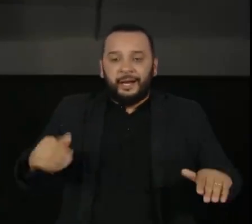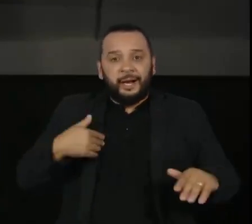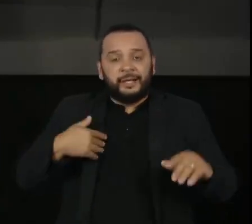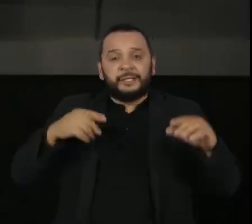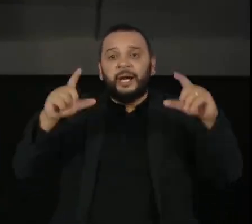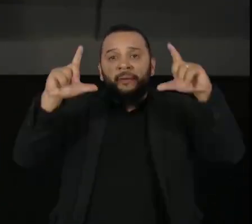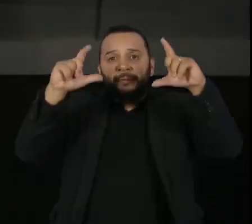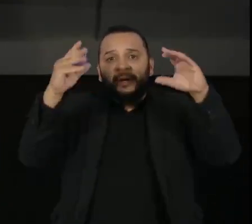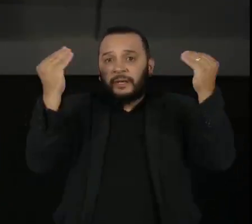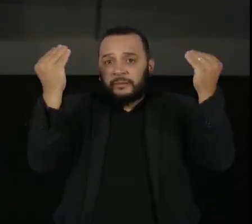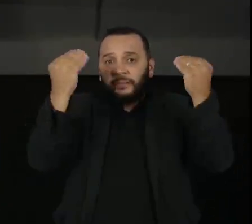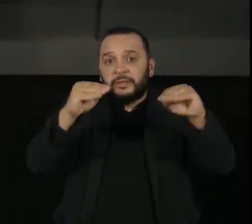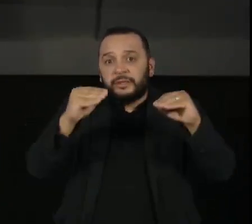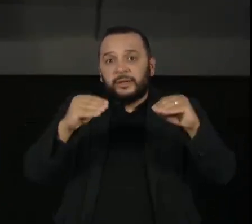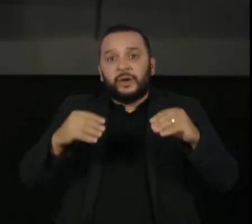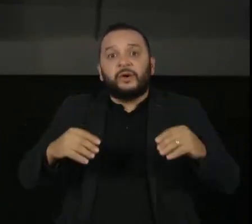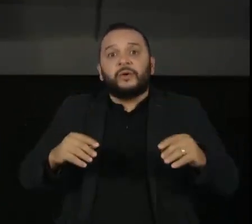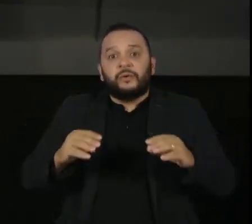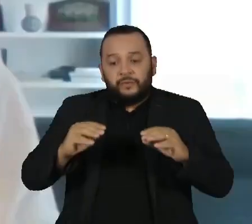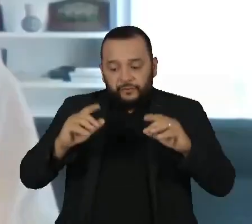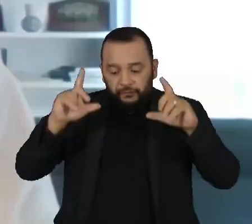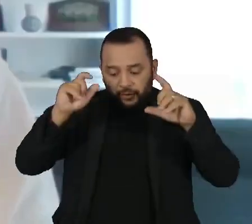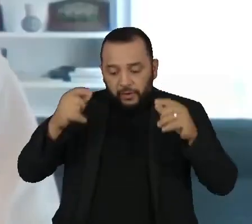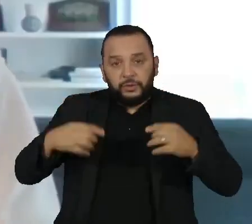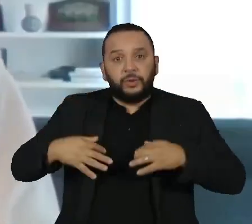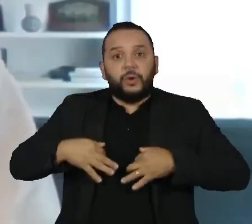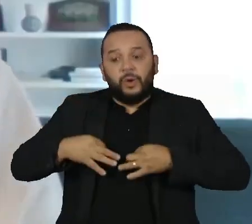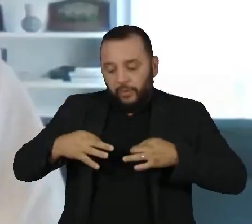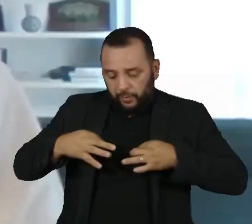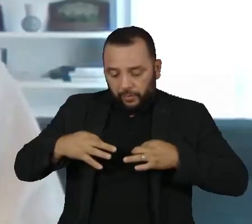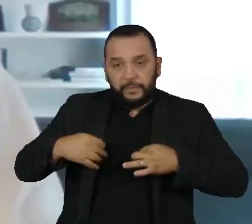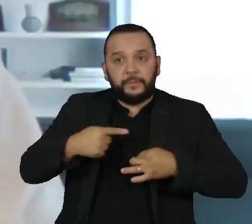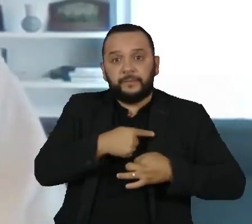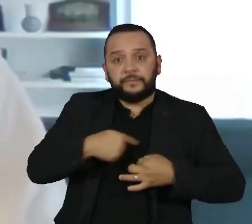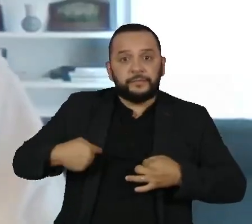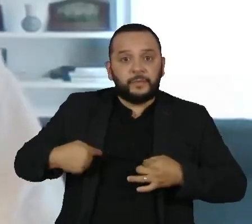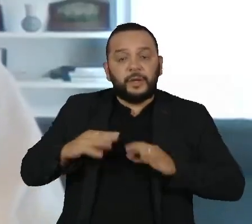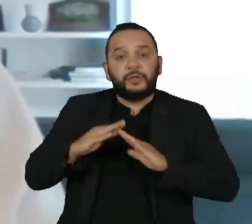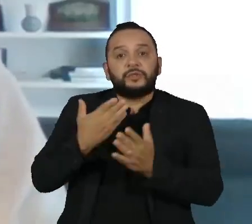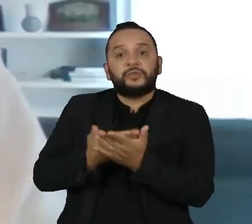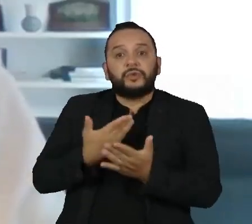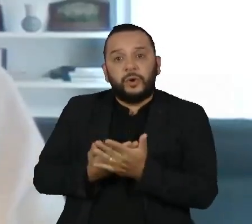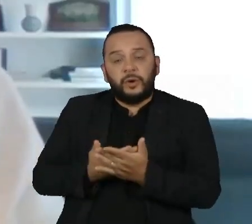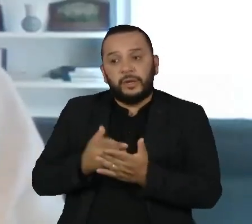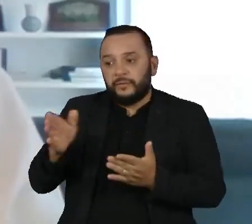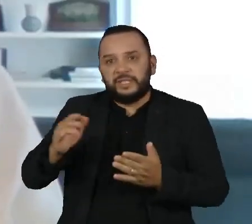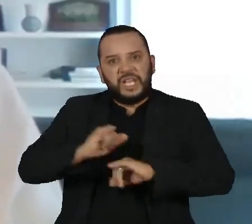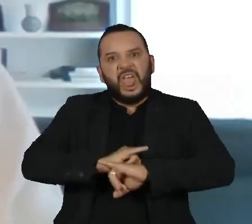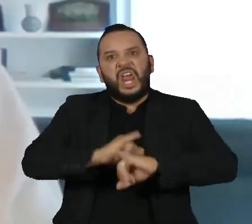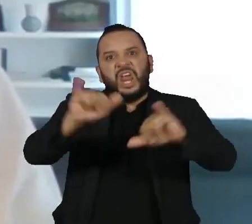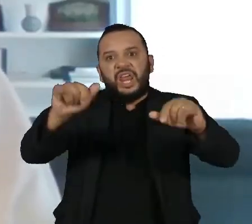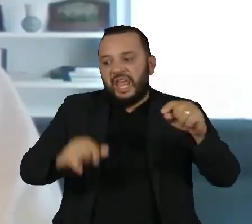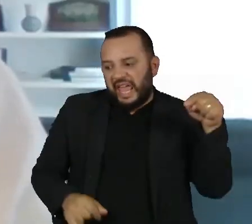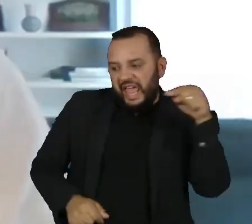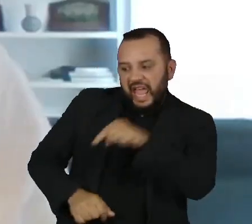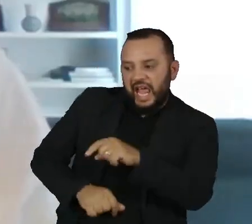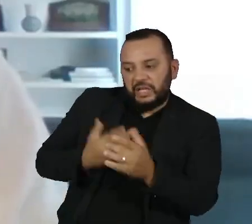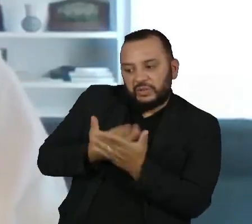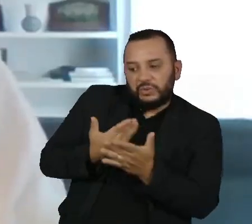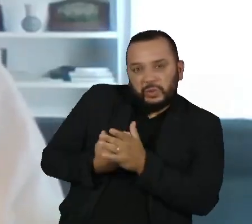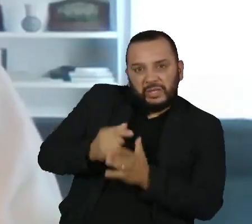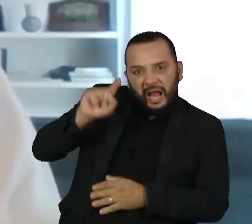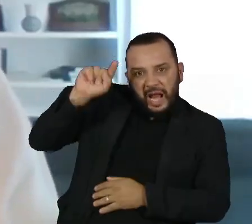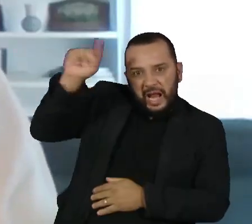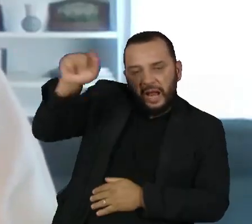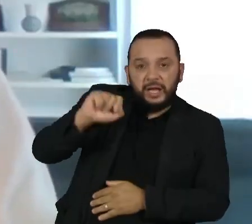para o mundo aonde aquela criança estuda. E isso se alguém, algum adulto que tiver alguma intenção negativa